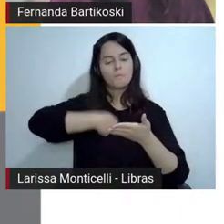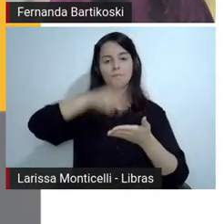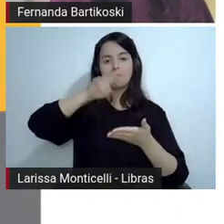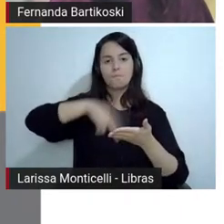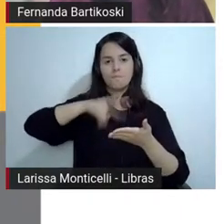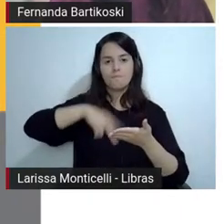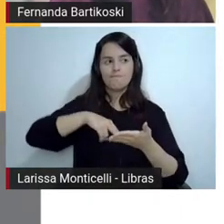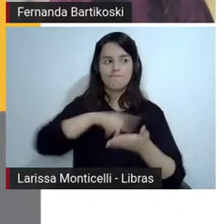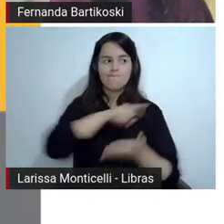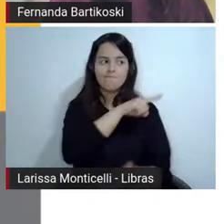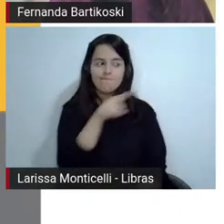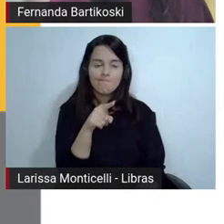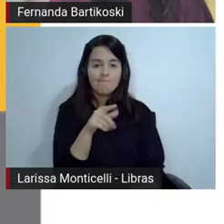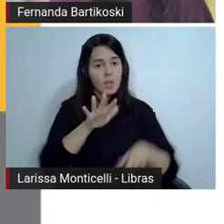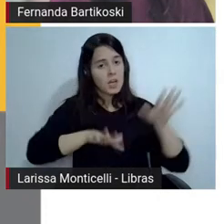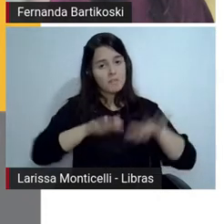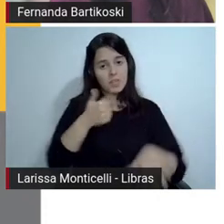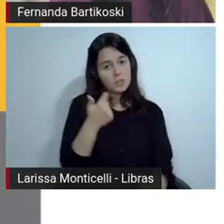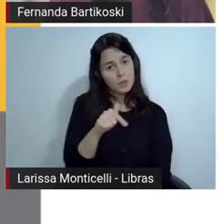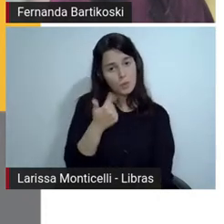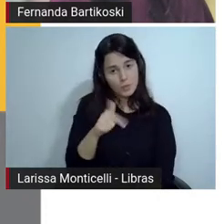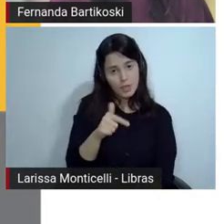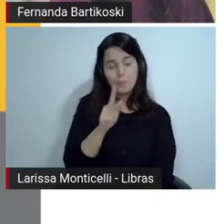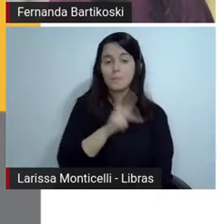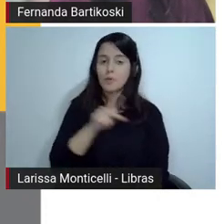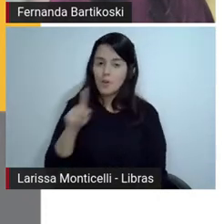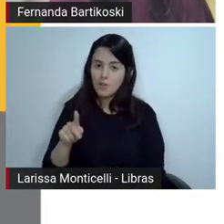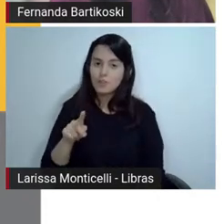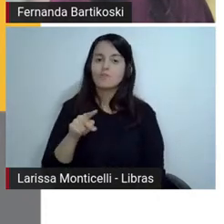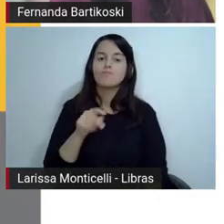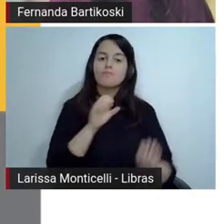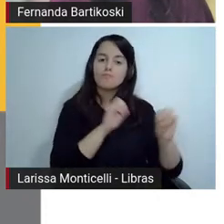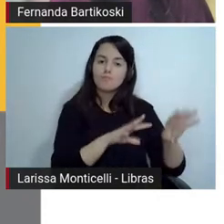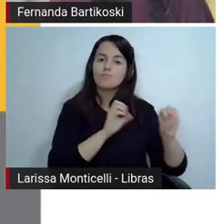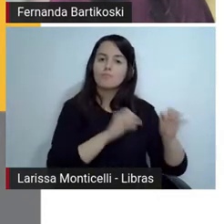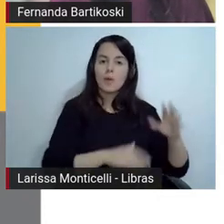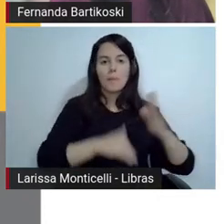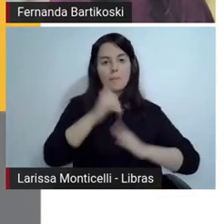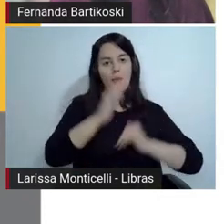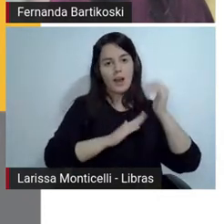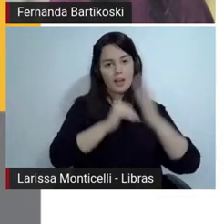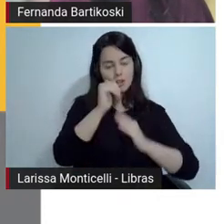Juro que a gente está terminando a parte mais teórica, né? E vai ler algumas coisas.